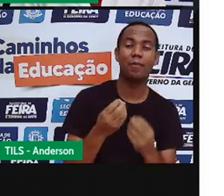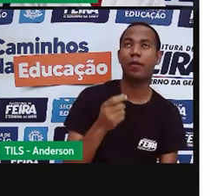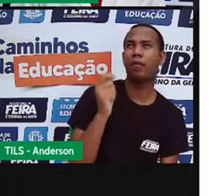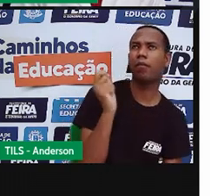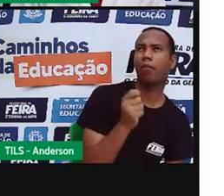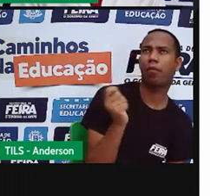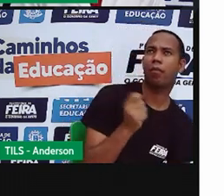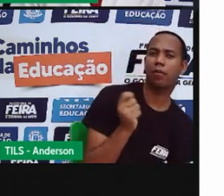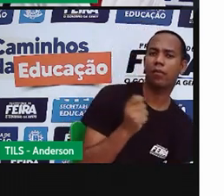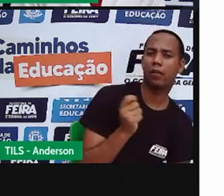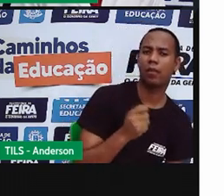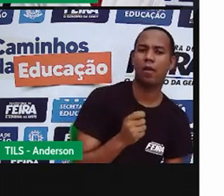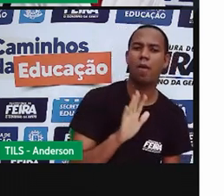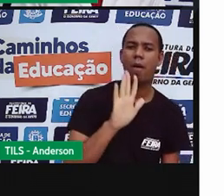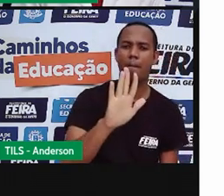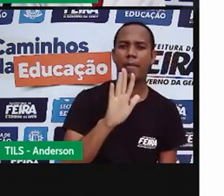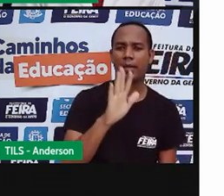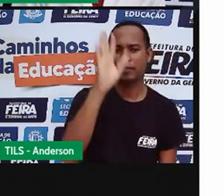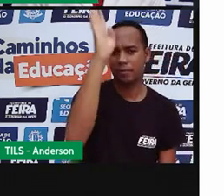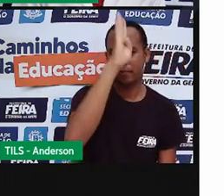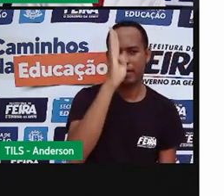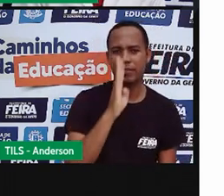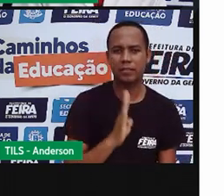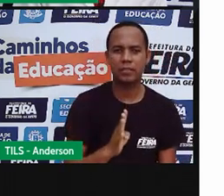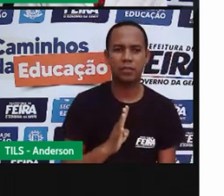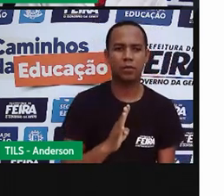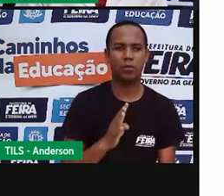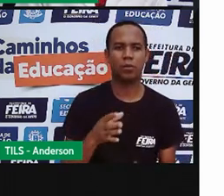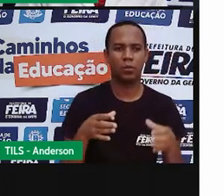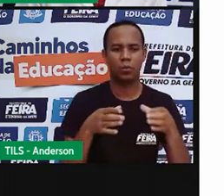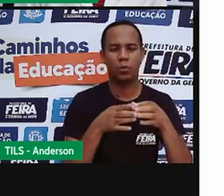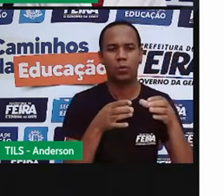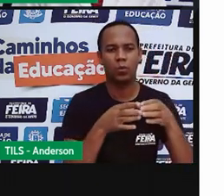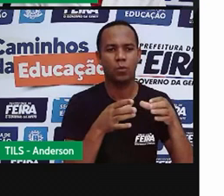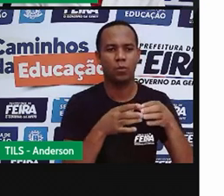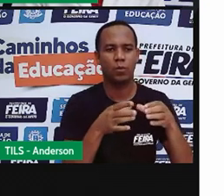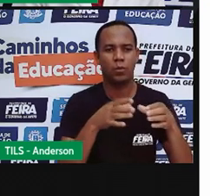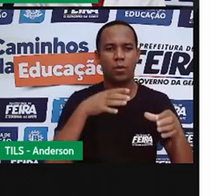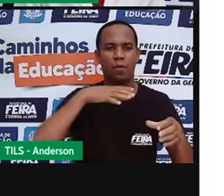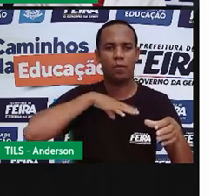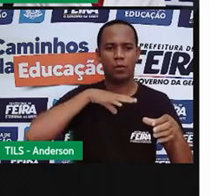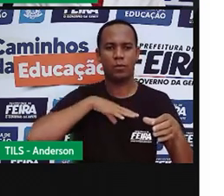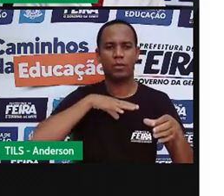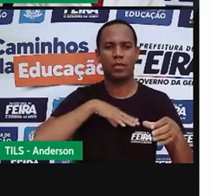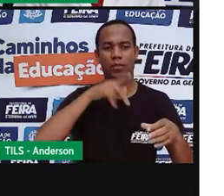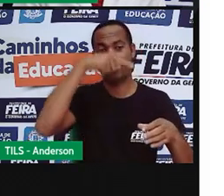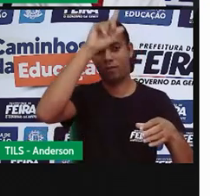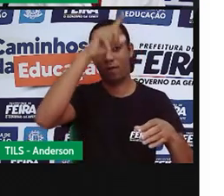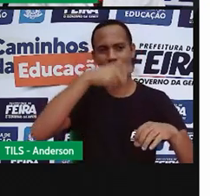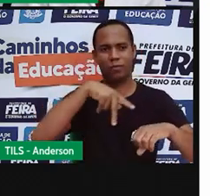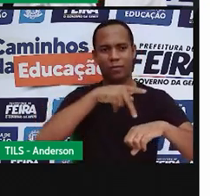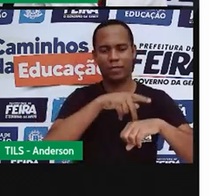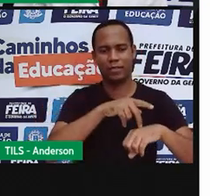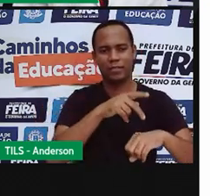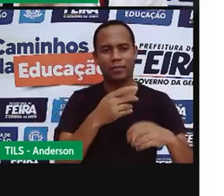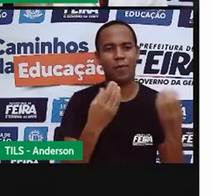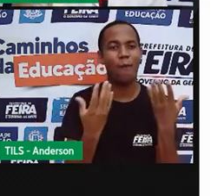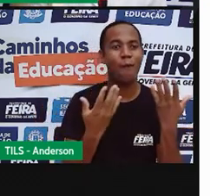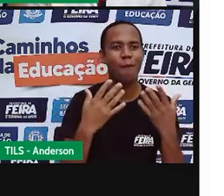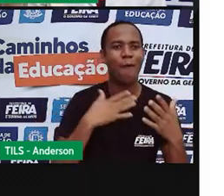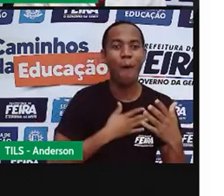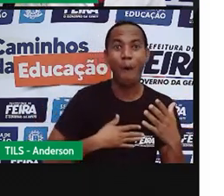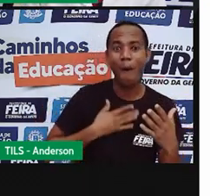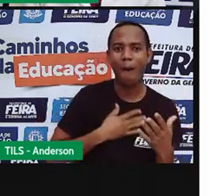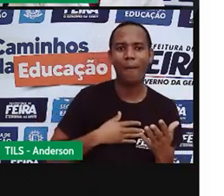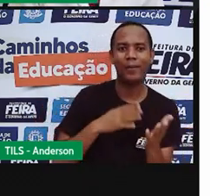Mas ao chegar ao Brasil, trazida pelos portugueses, a pipa se tornou somente uma forma de diversão. E aí, né, as